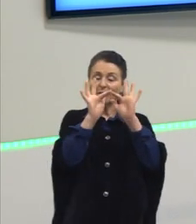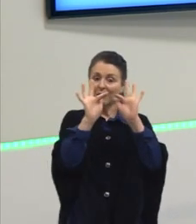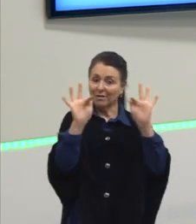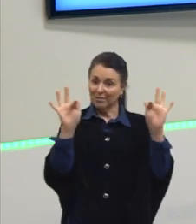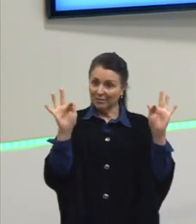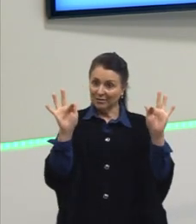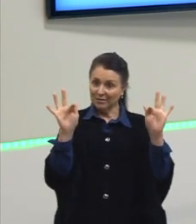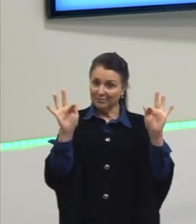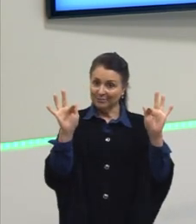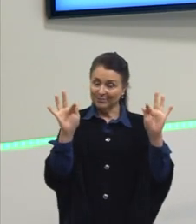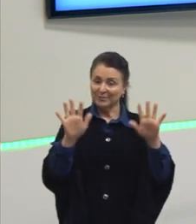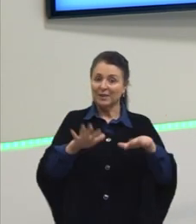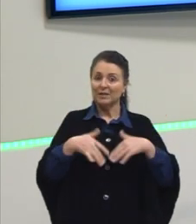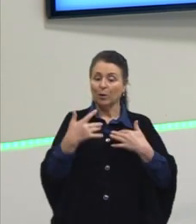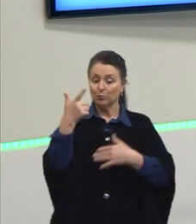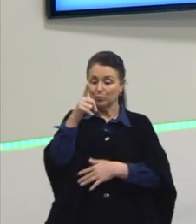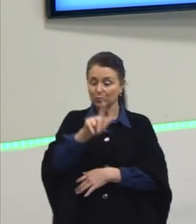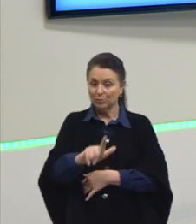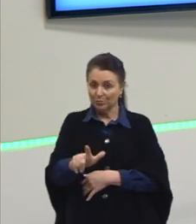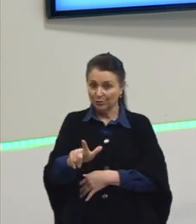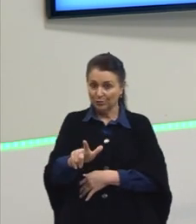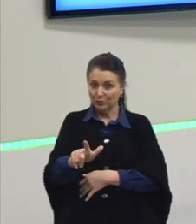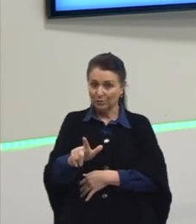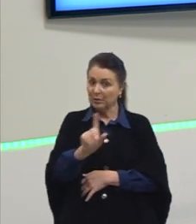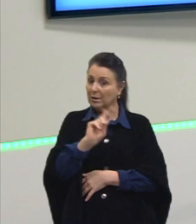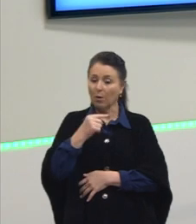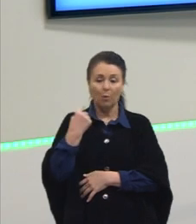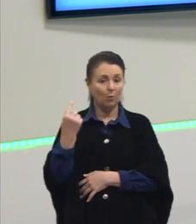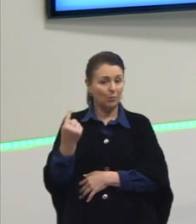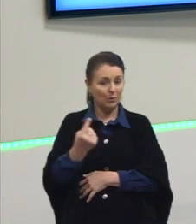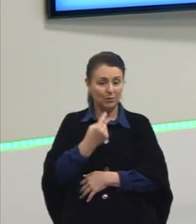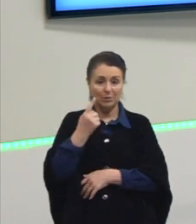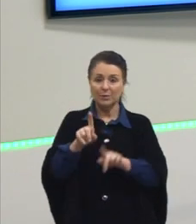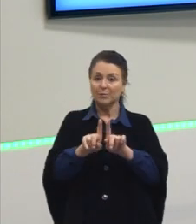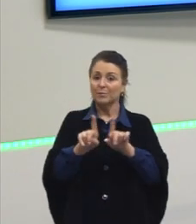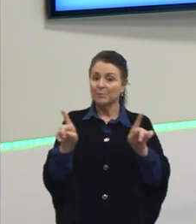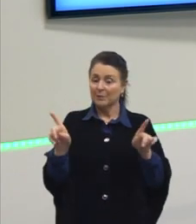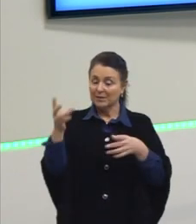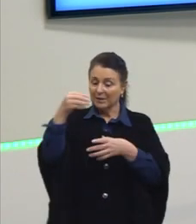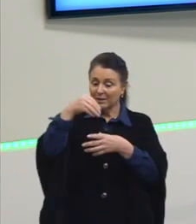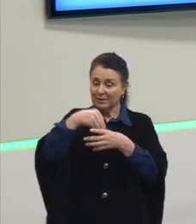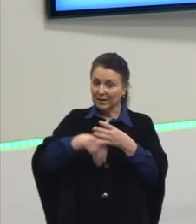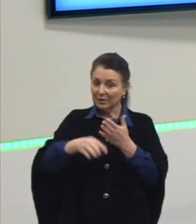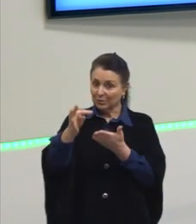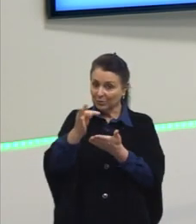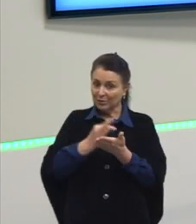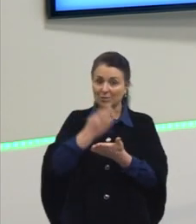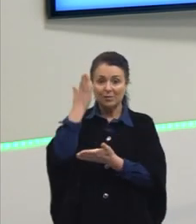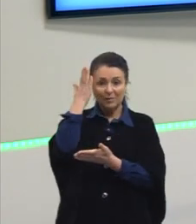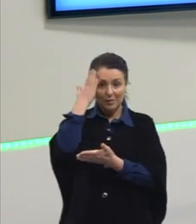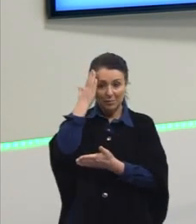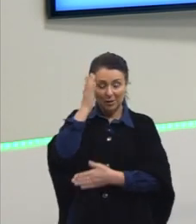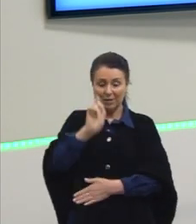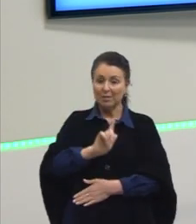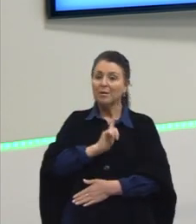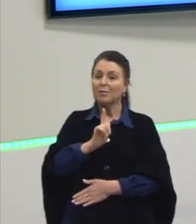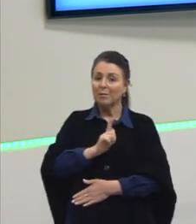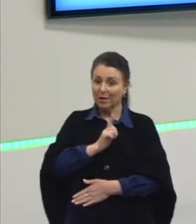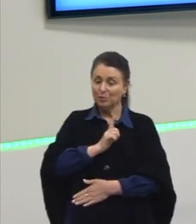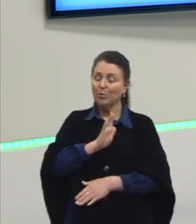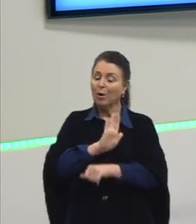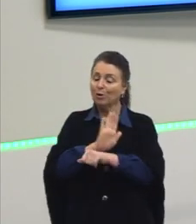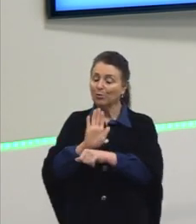Então, de novo, não é isolado, mas saber a gramática ajuda com que vocês